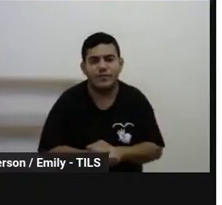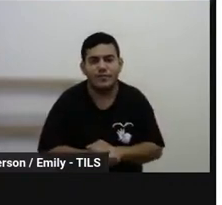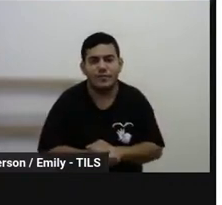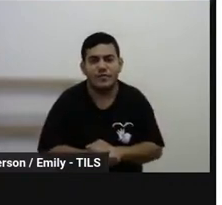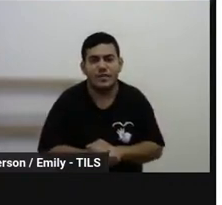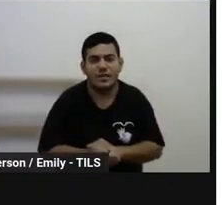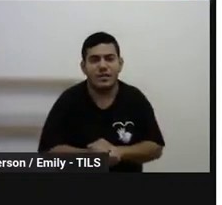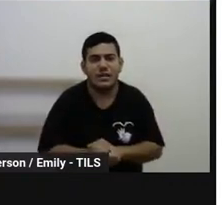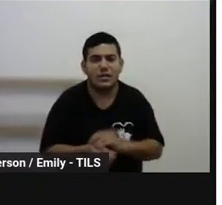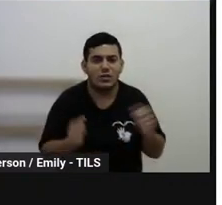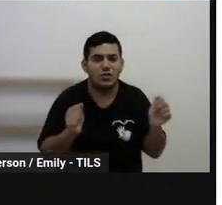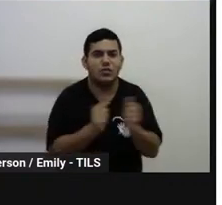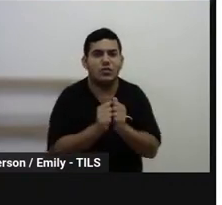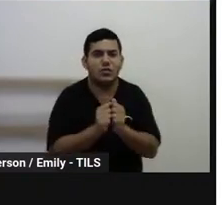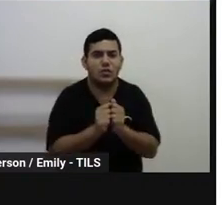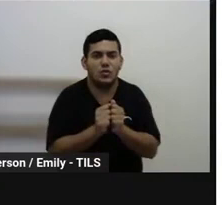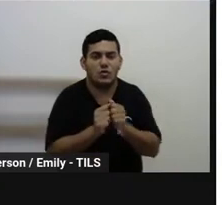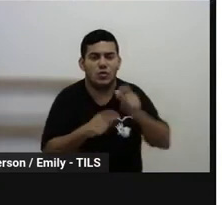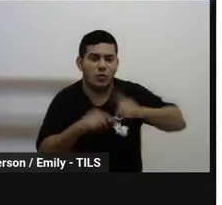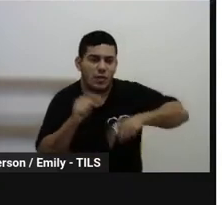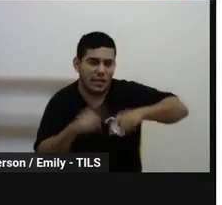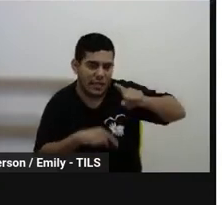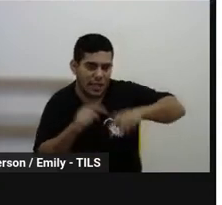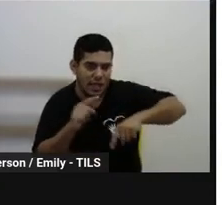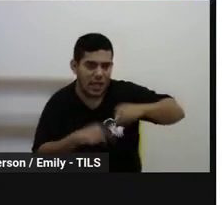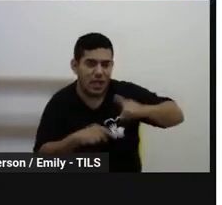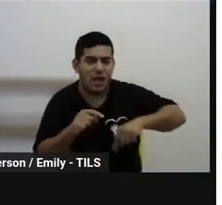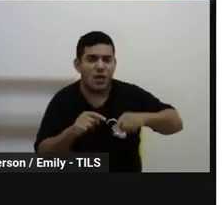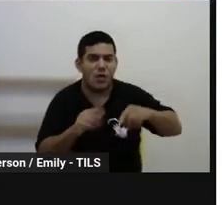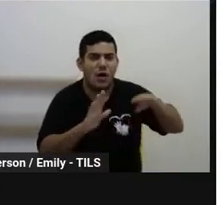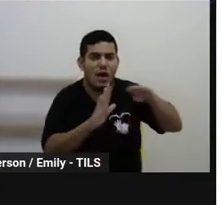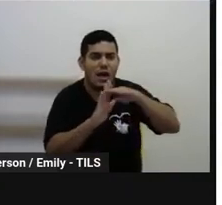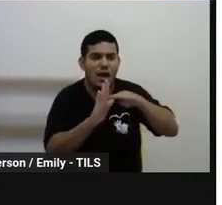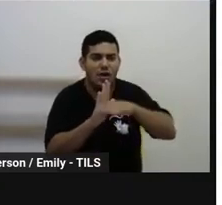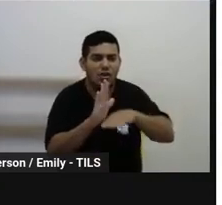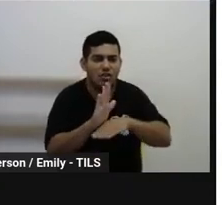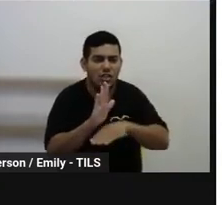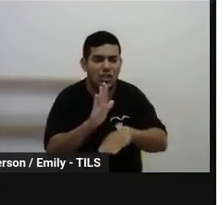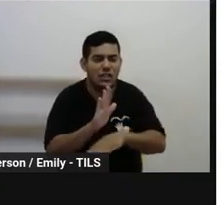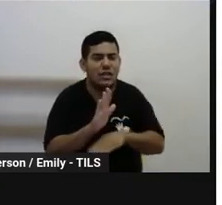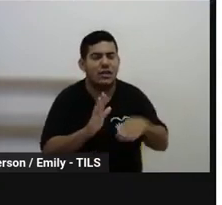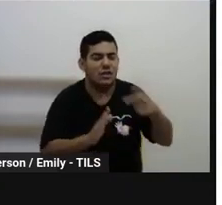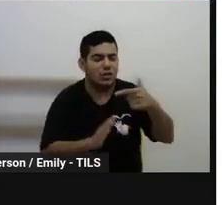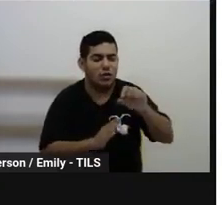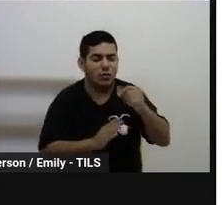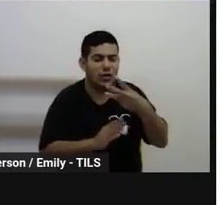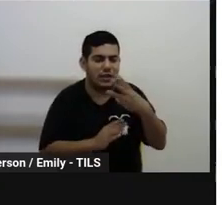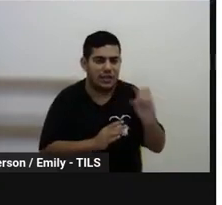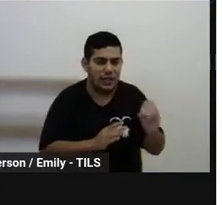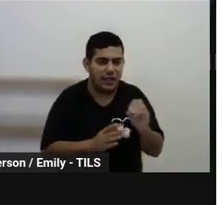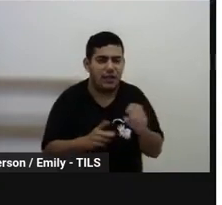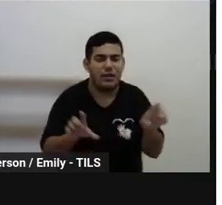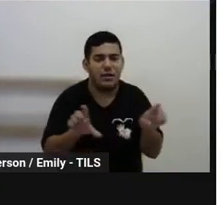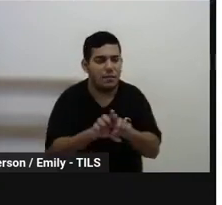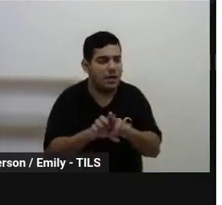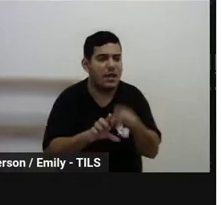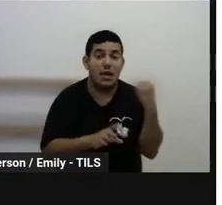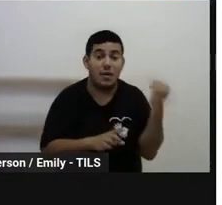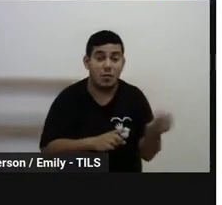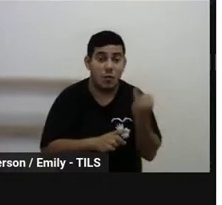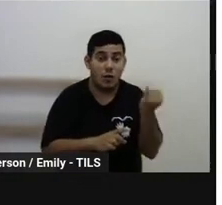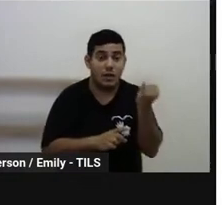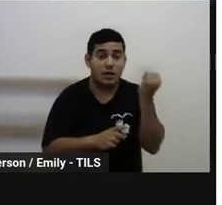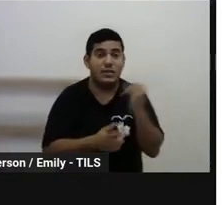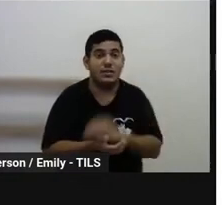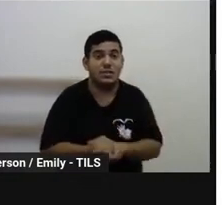junto com o material do Agenda 2030. Então, é algo que também é importante, né,